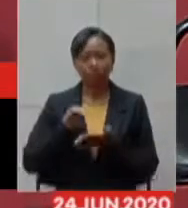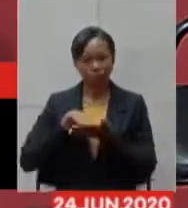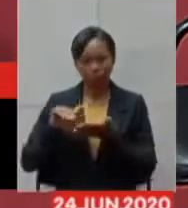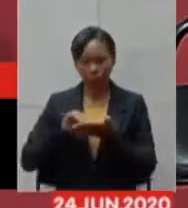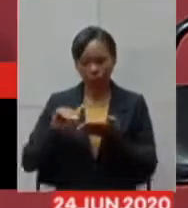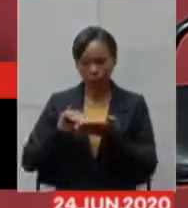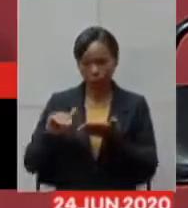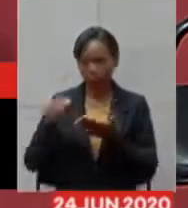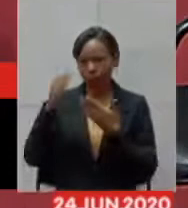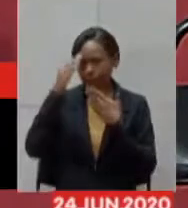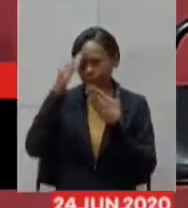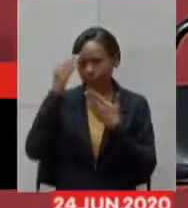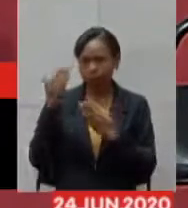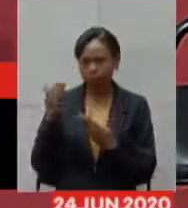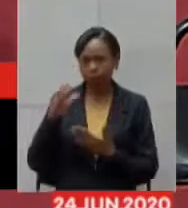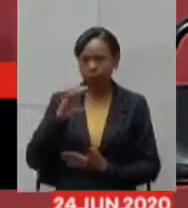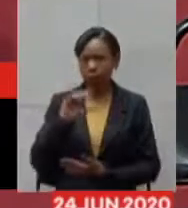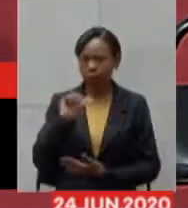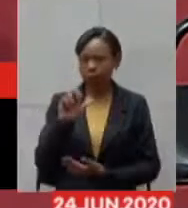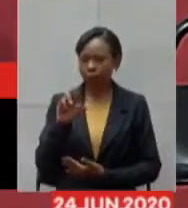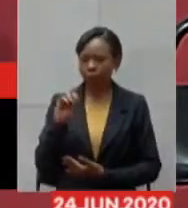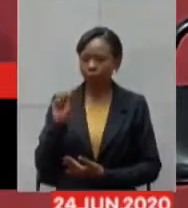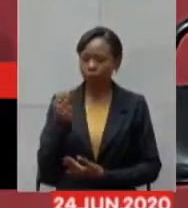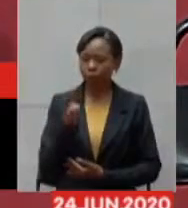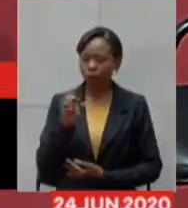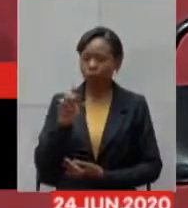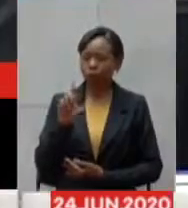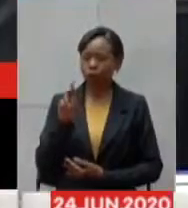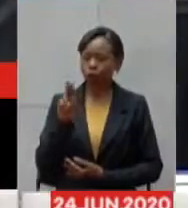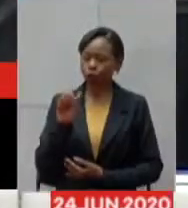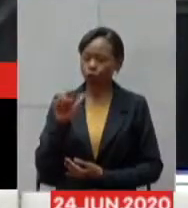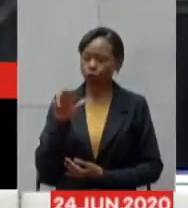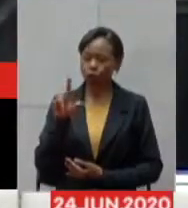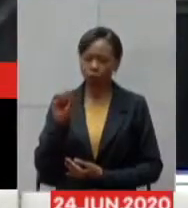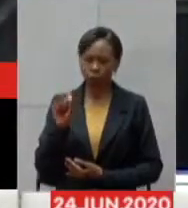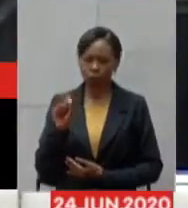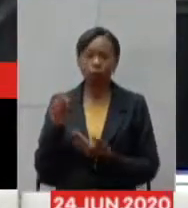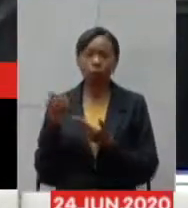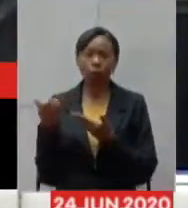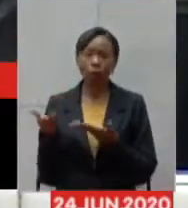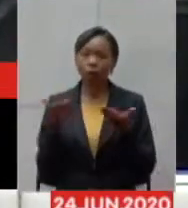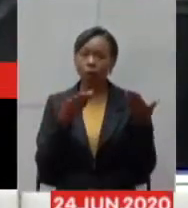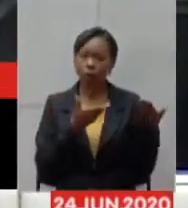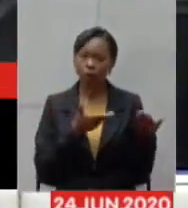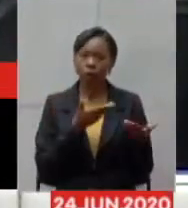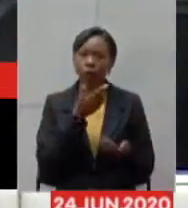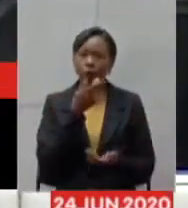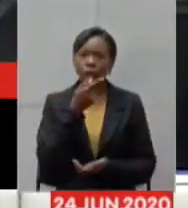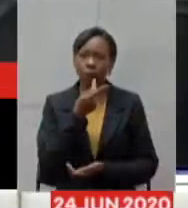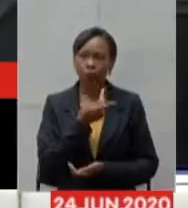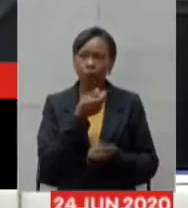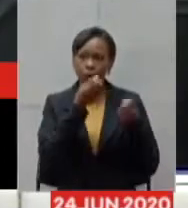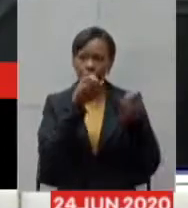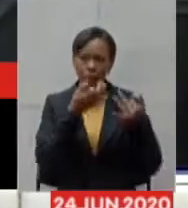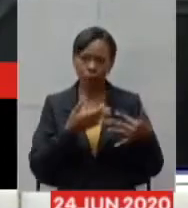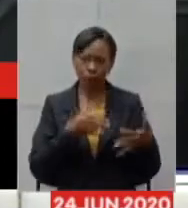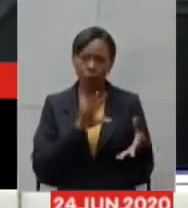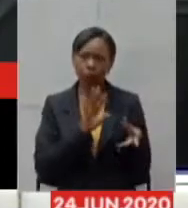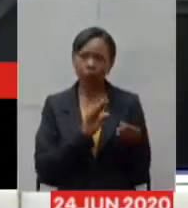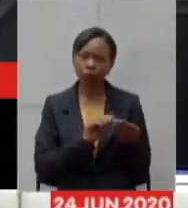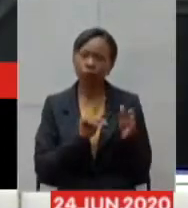Carlos Eduardo passaremos agora a palavra para os vídeos para suas considerações e para encaminhar os